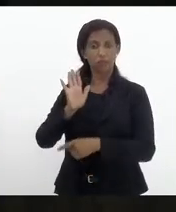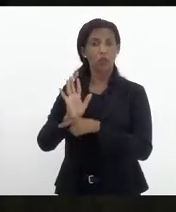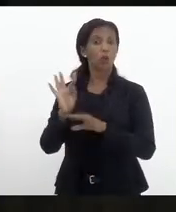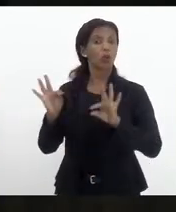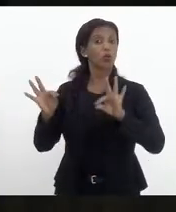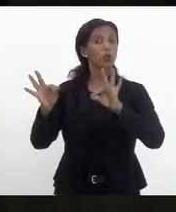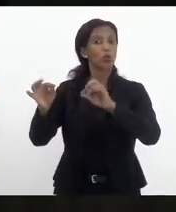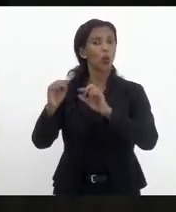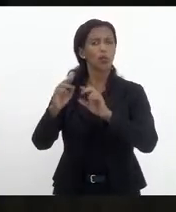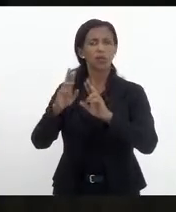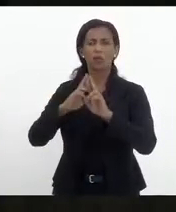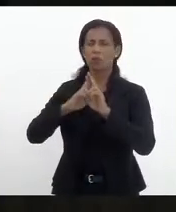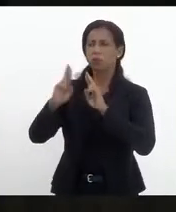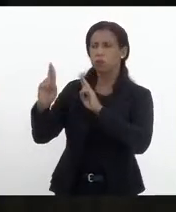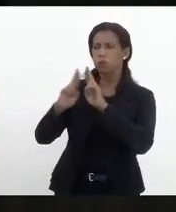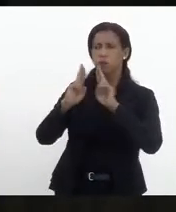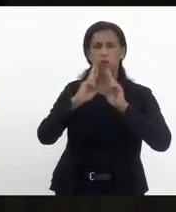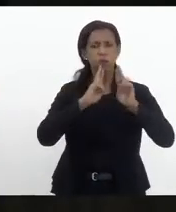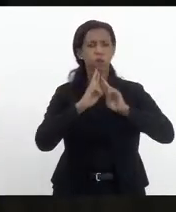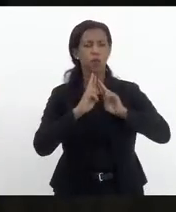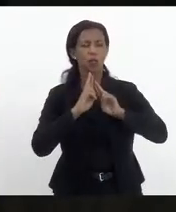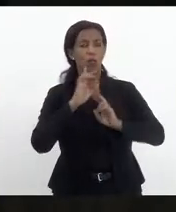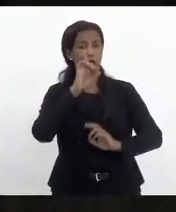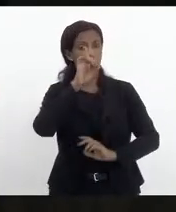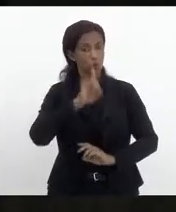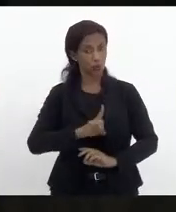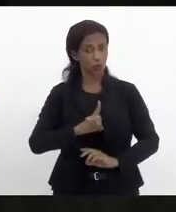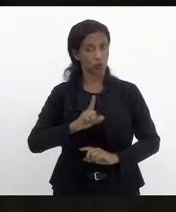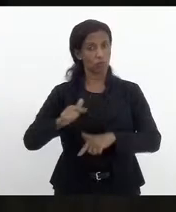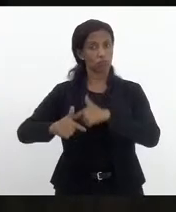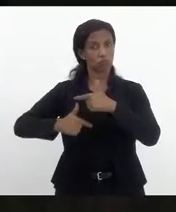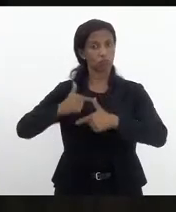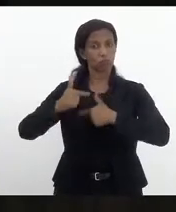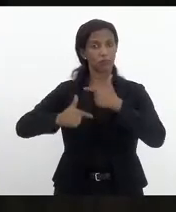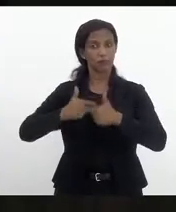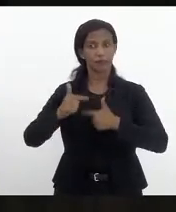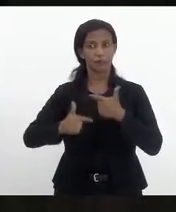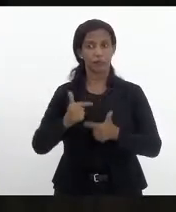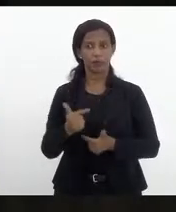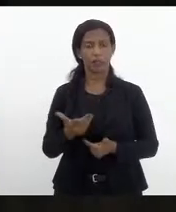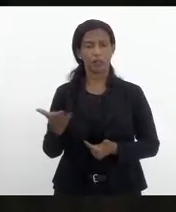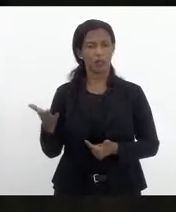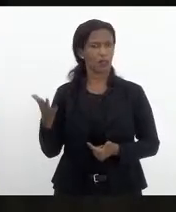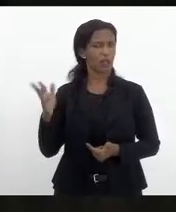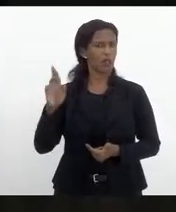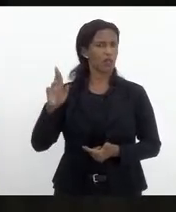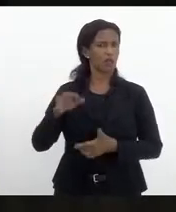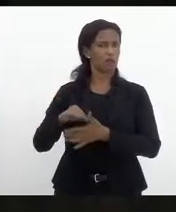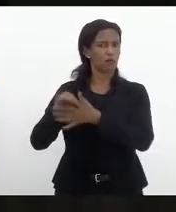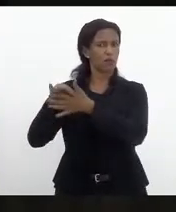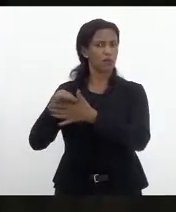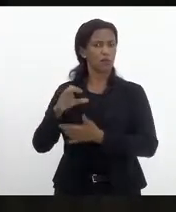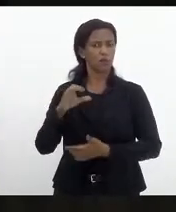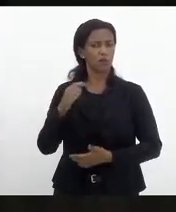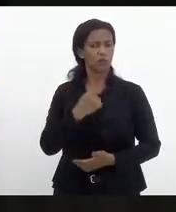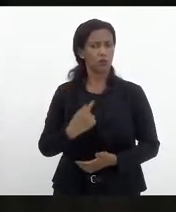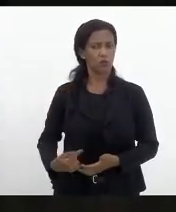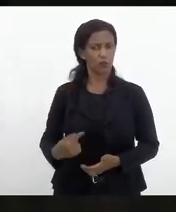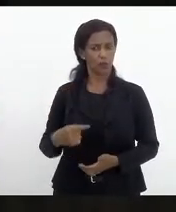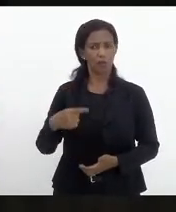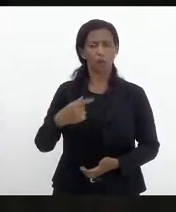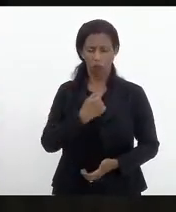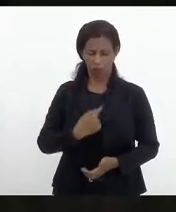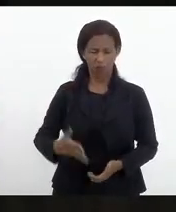todas as entrevistas, os direitos dos servidores, e eu acho, está aqui o líder do governo, Márcio, o governador está bem